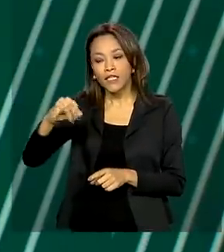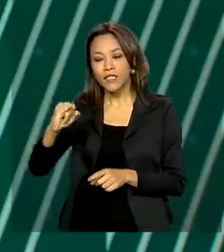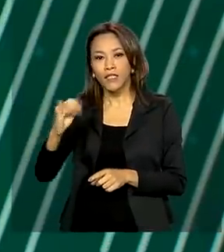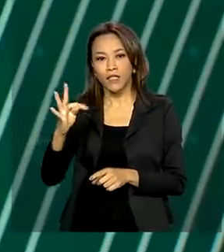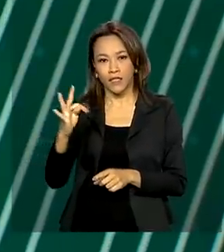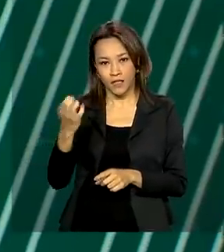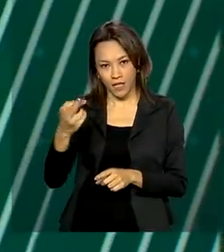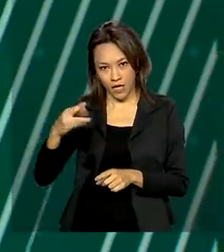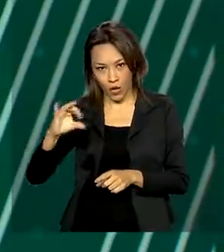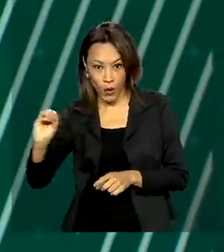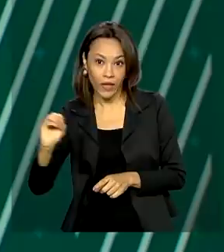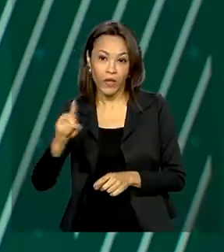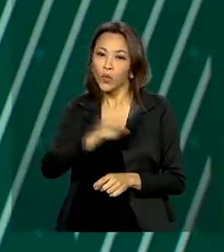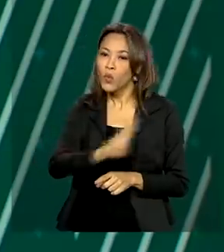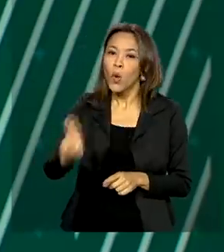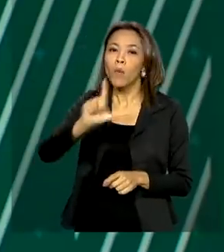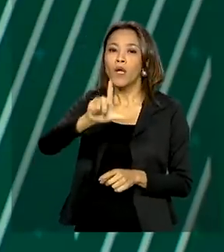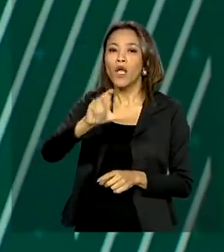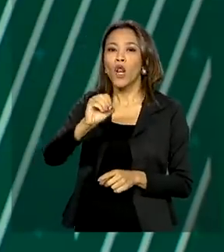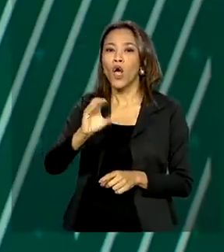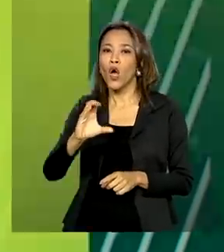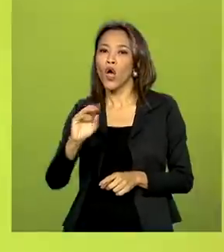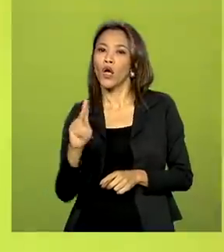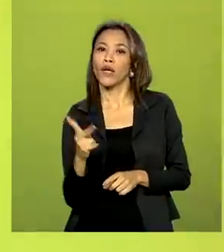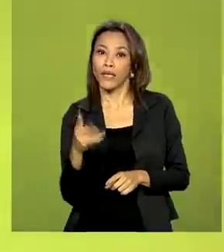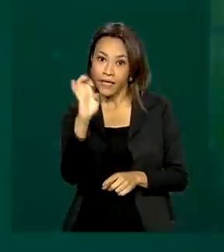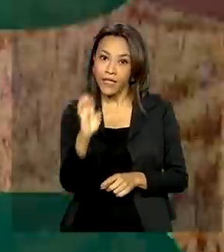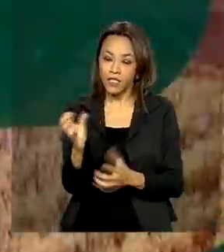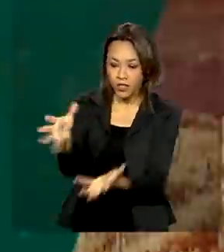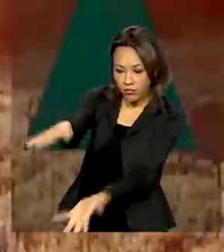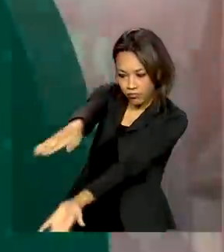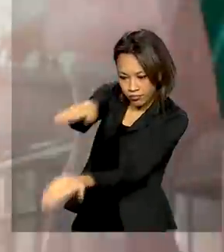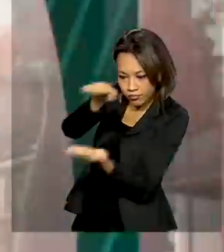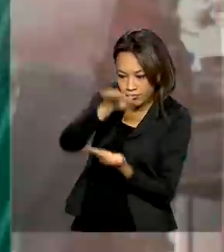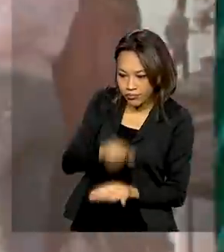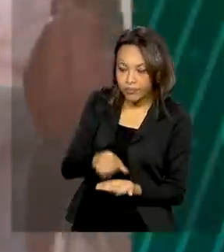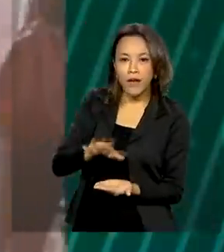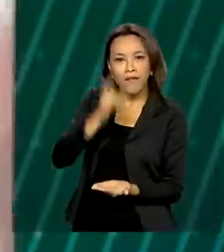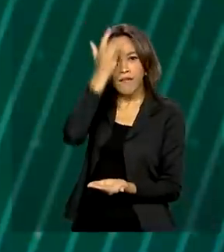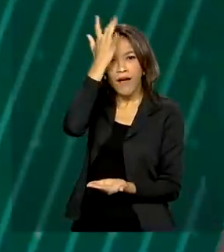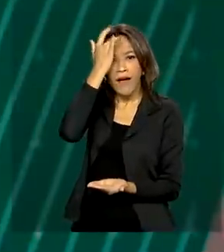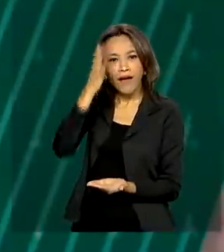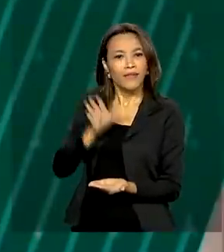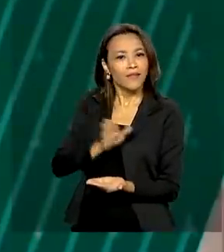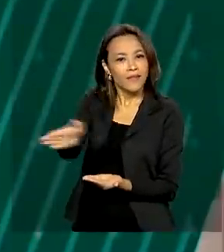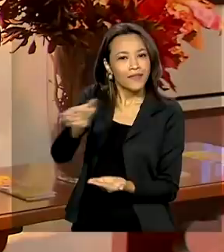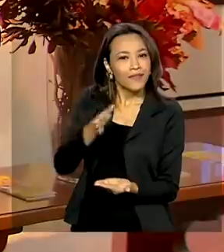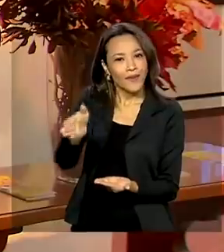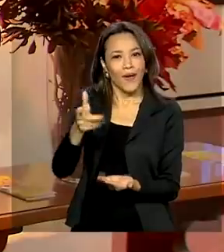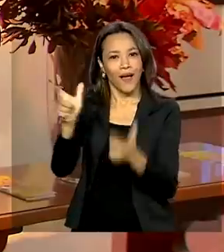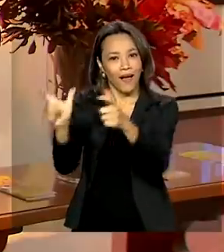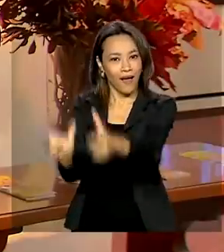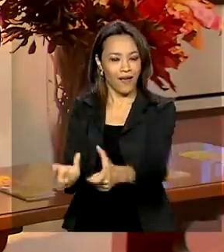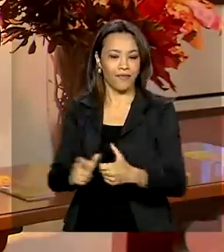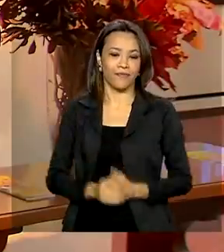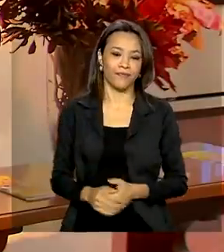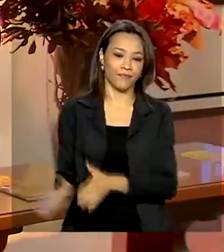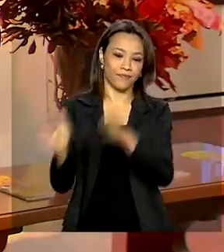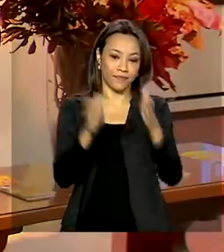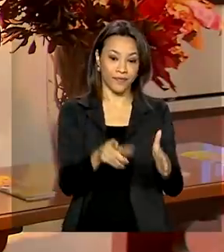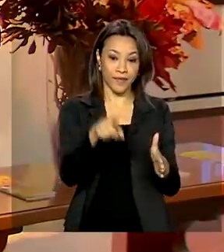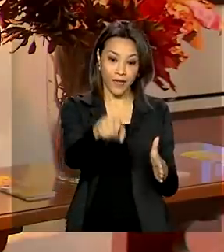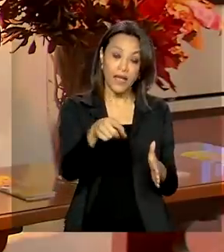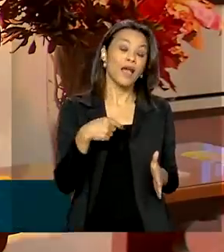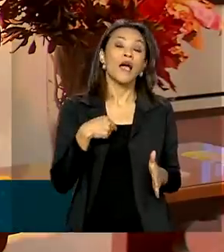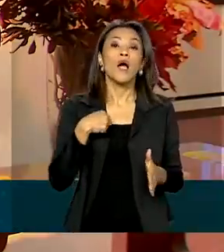chamado, permite que o cliente retire sua encomenda em locais de fácil acesso e grande circulação. Com a pandemia, muita gente